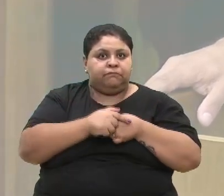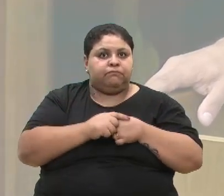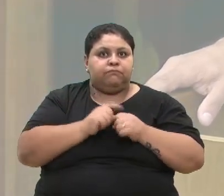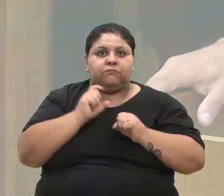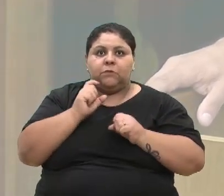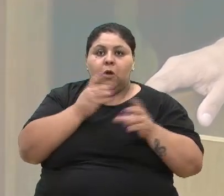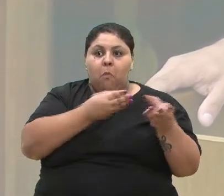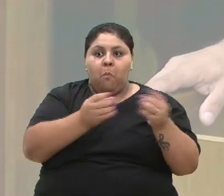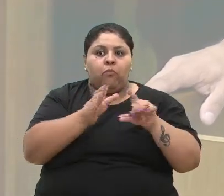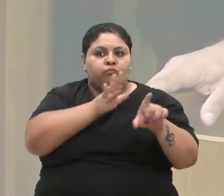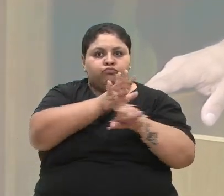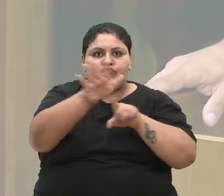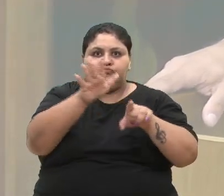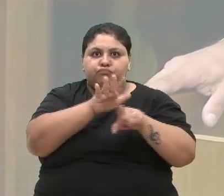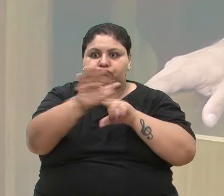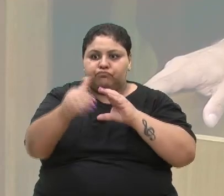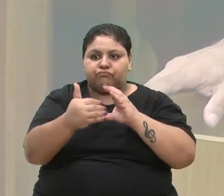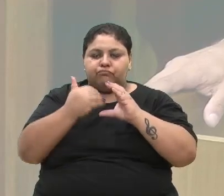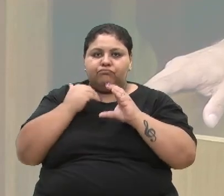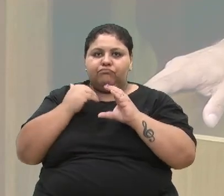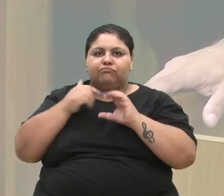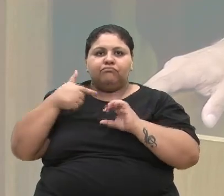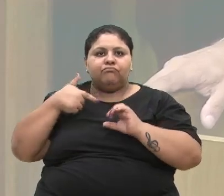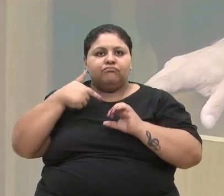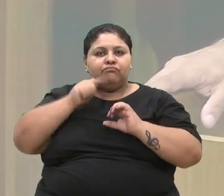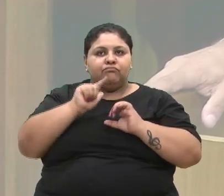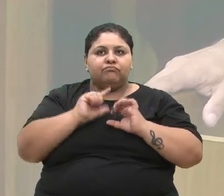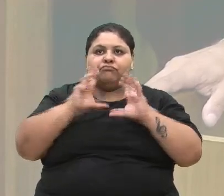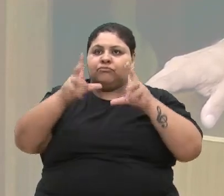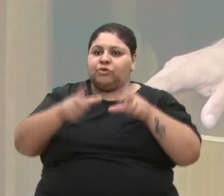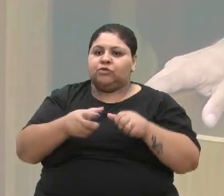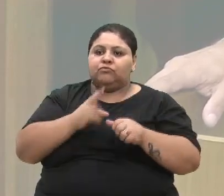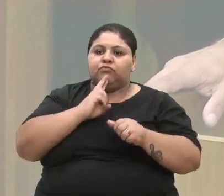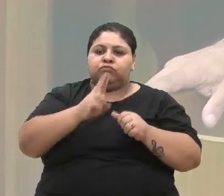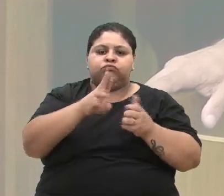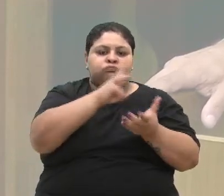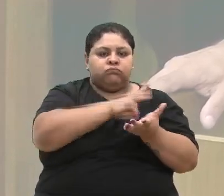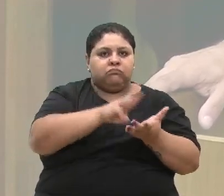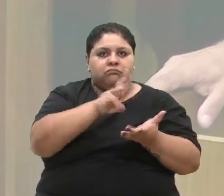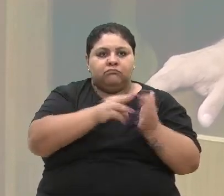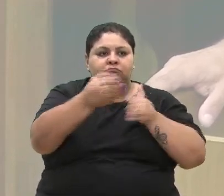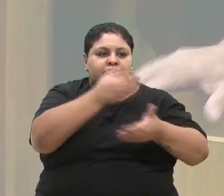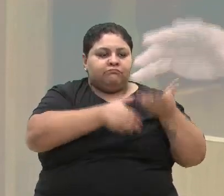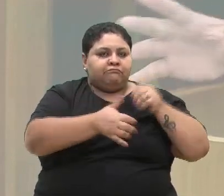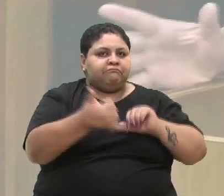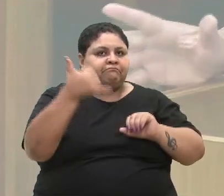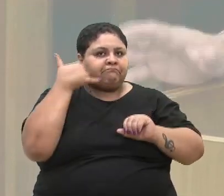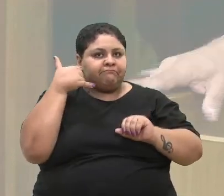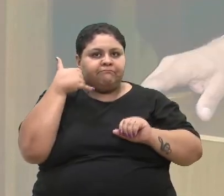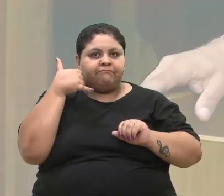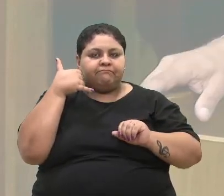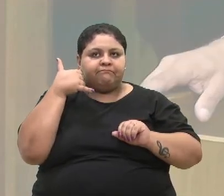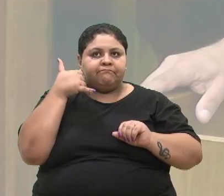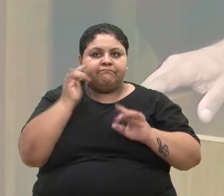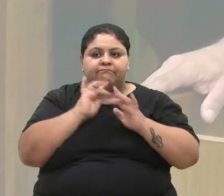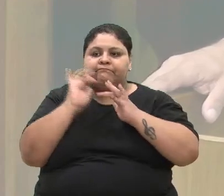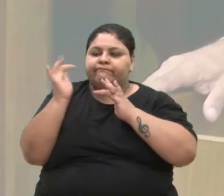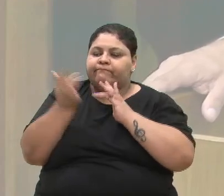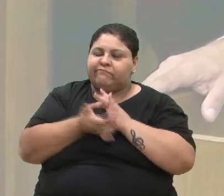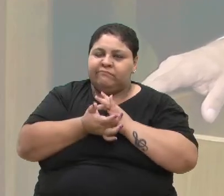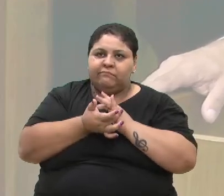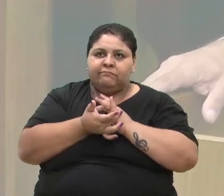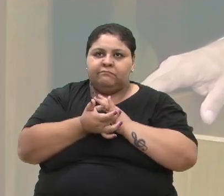demandas que recebemos, dar conta de responder ao WhatsApp, dar conta de atender ao telefone, às redes sociais,